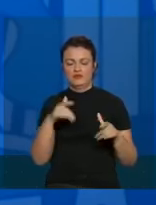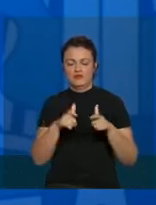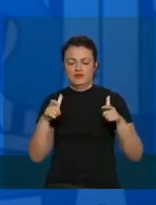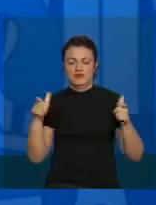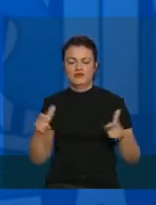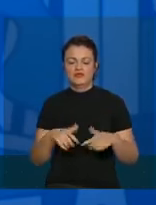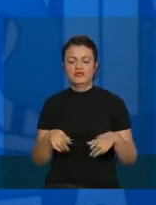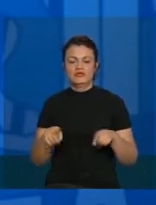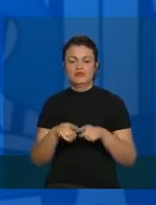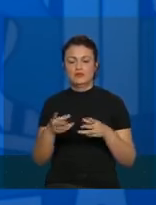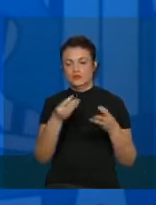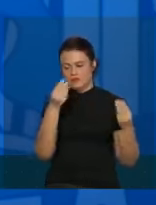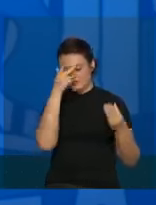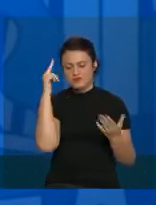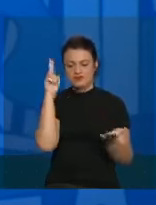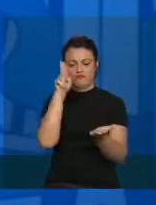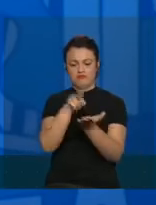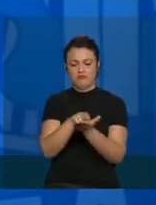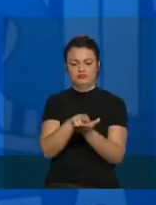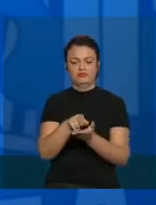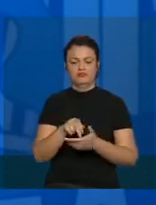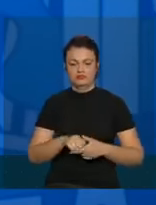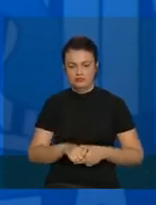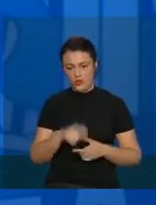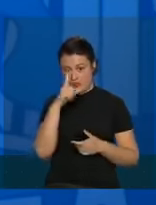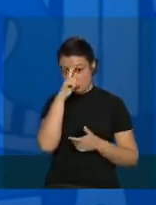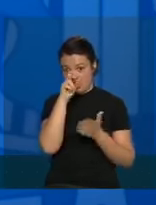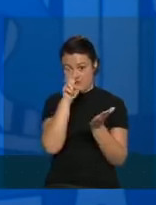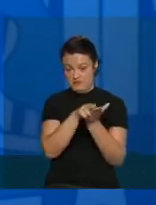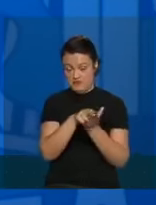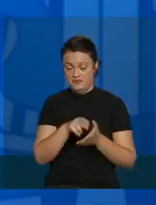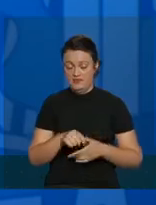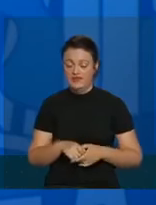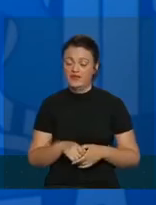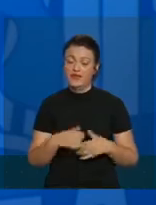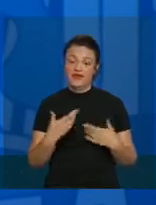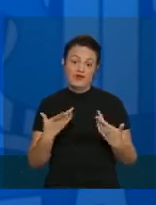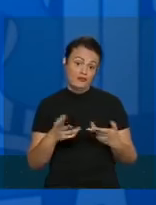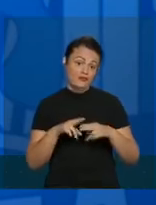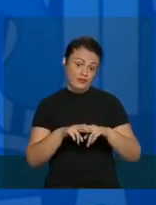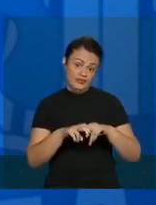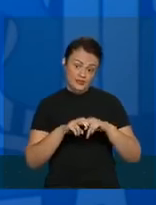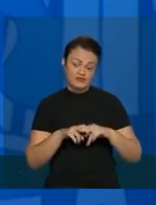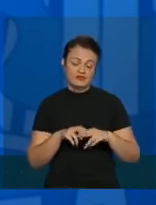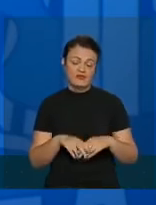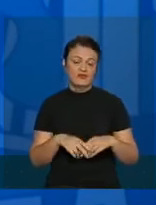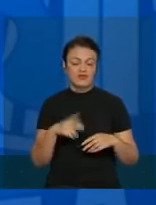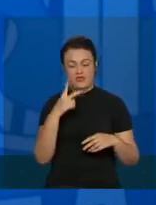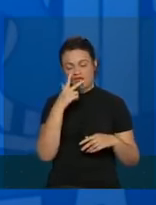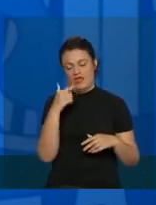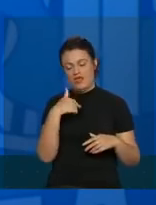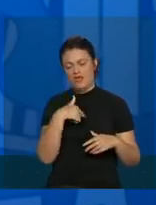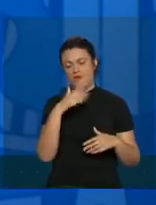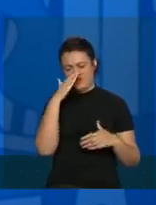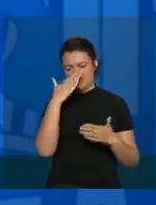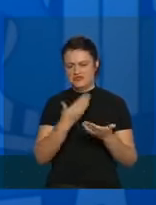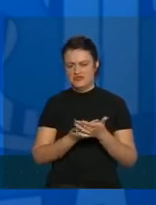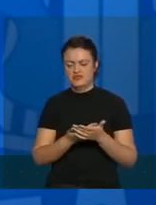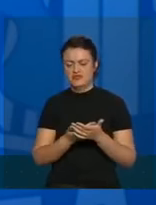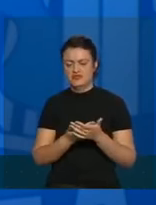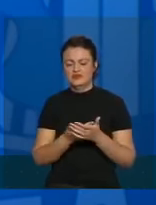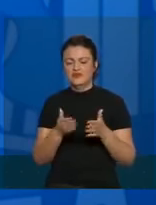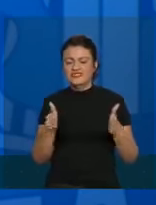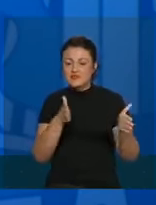muito grande de hospitalizações. Então, esse é o razão do ponto de vista de